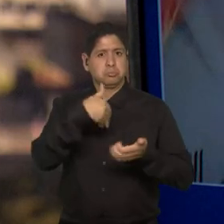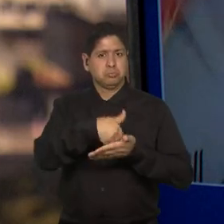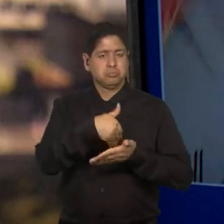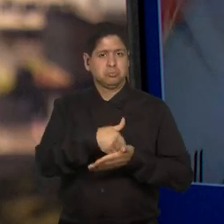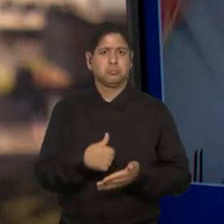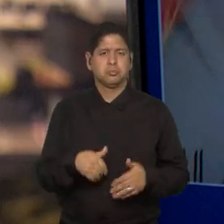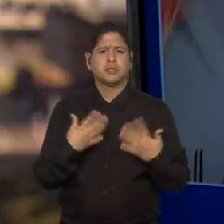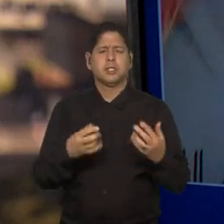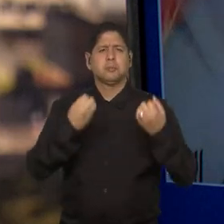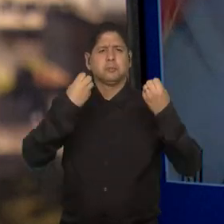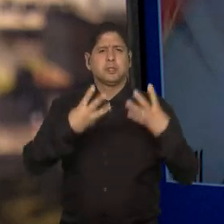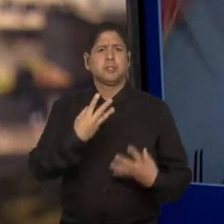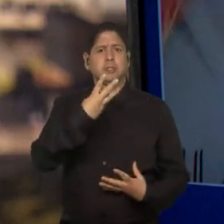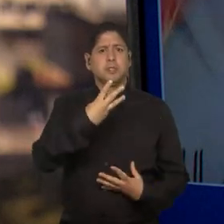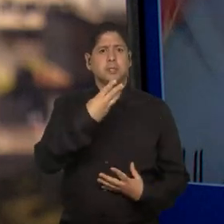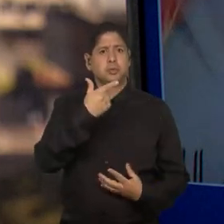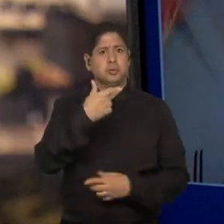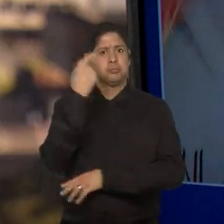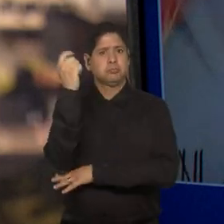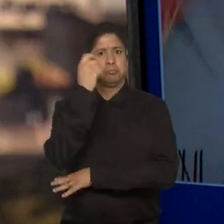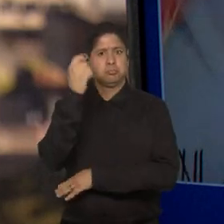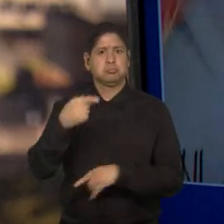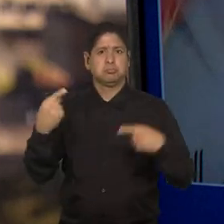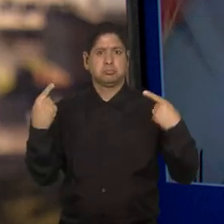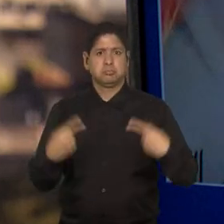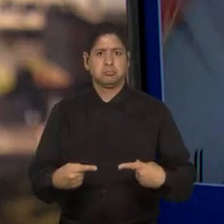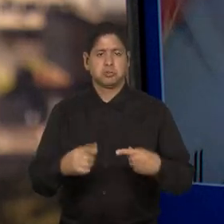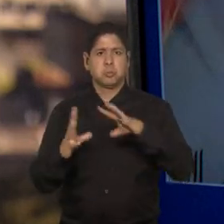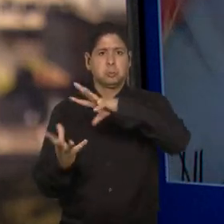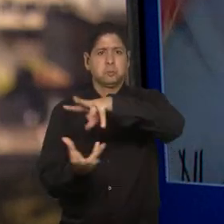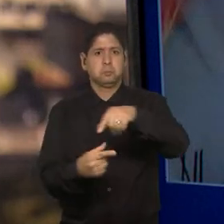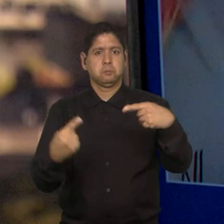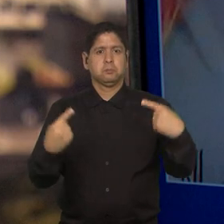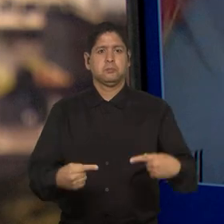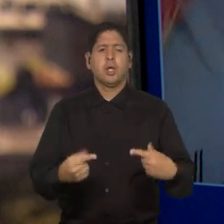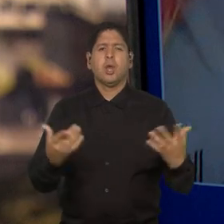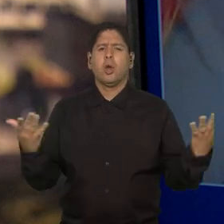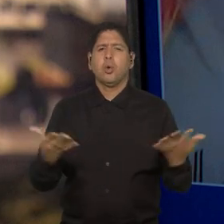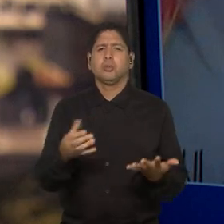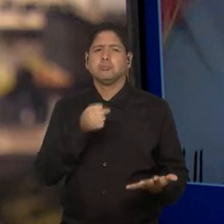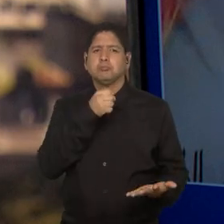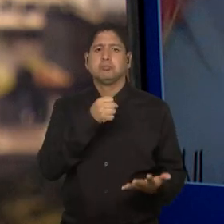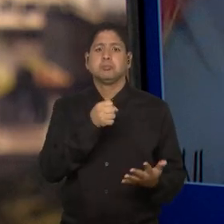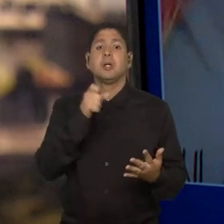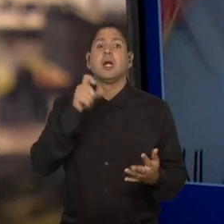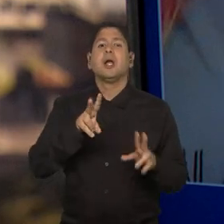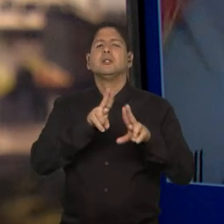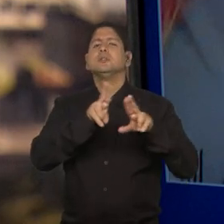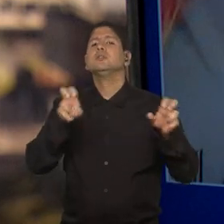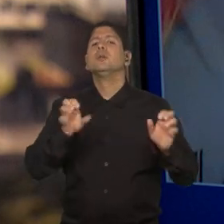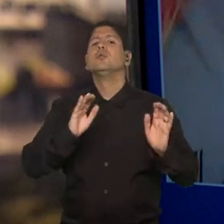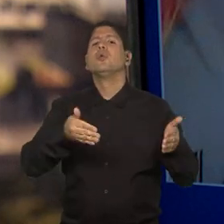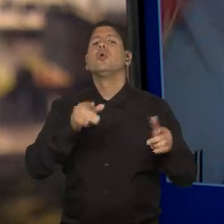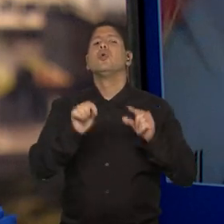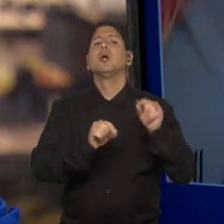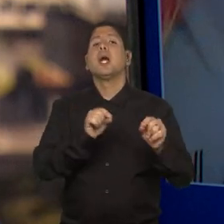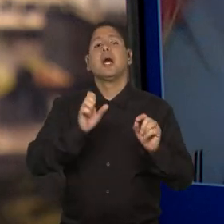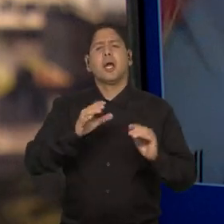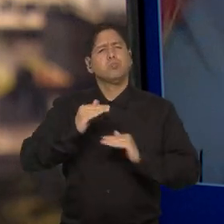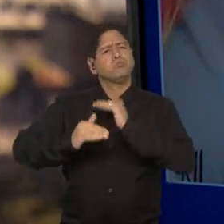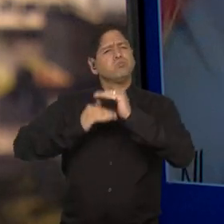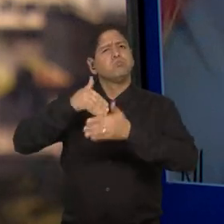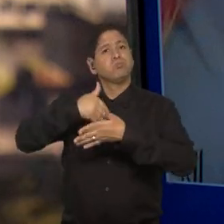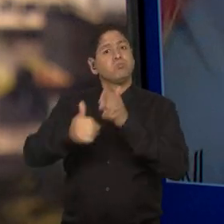sobre as 32 seleções que vão participar do Mundial e hoje o papo é exclusivamente sobre o